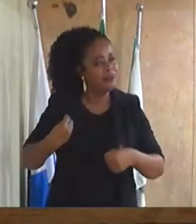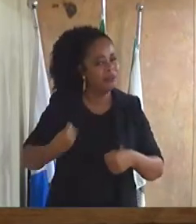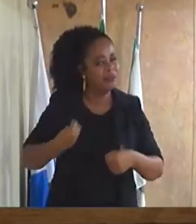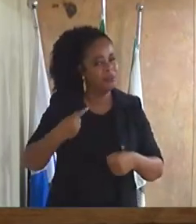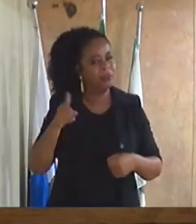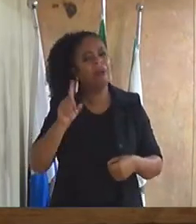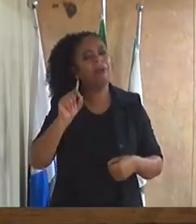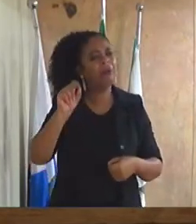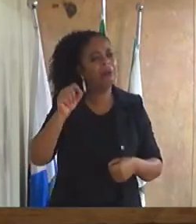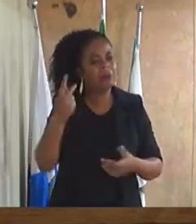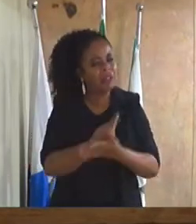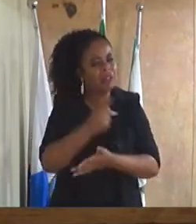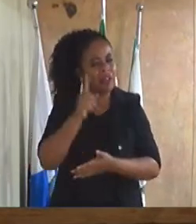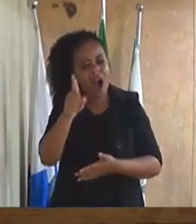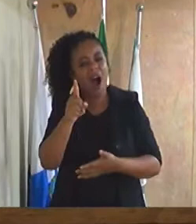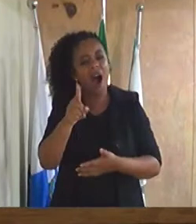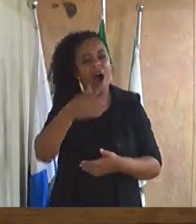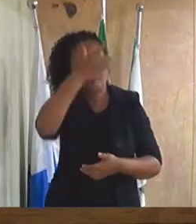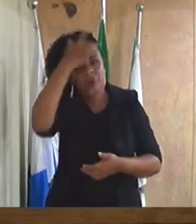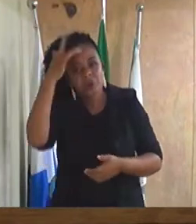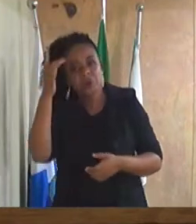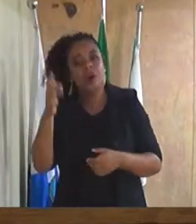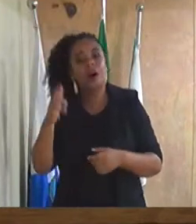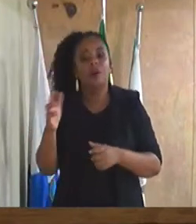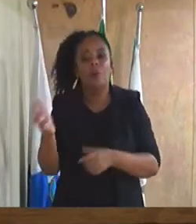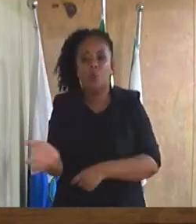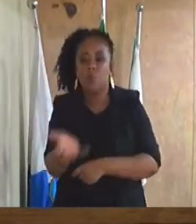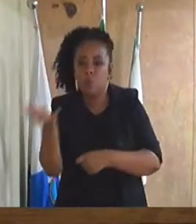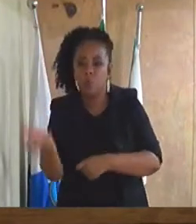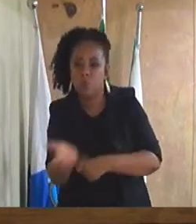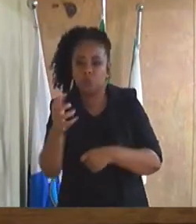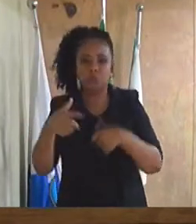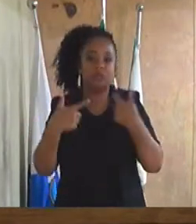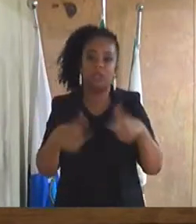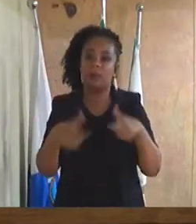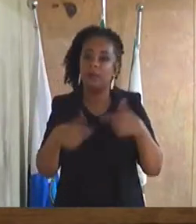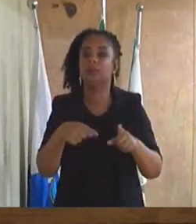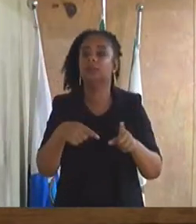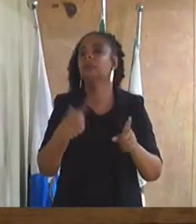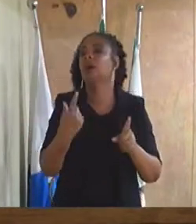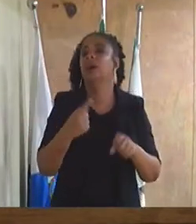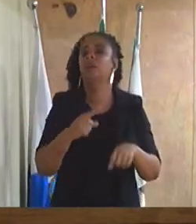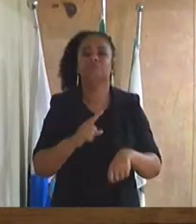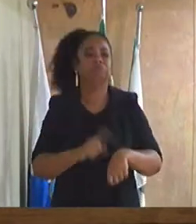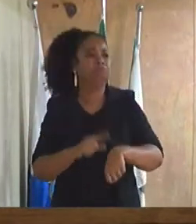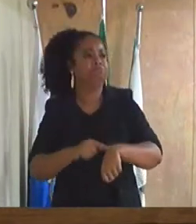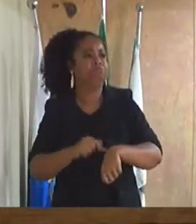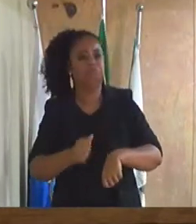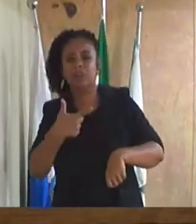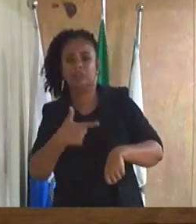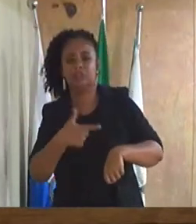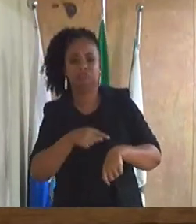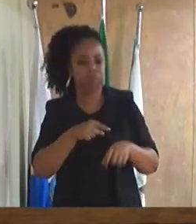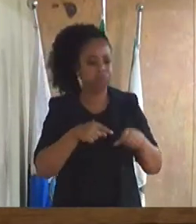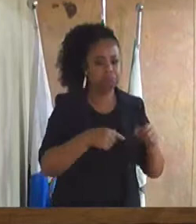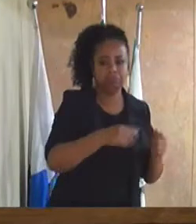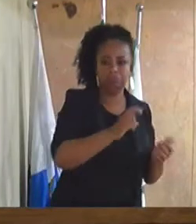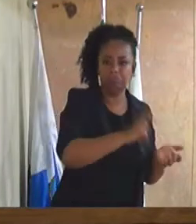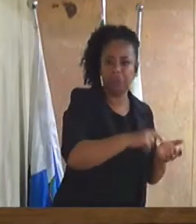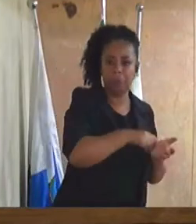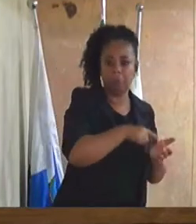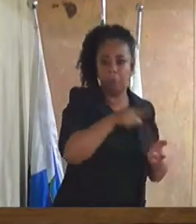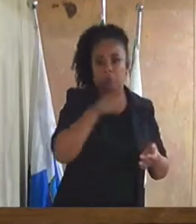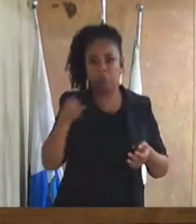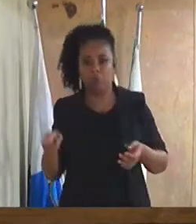Os operadores de máquina lá estão trabalhando só até o meio-dia. Sabe por quê, presidente? Desde novembro que não recebe